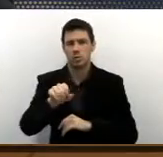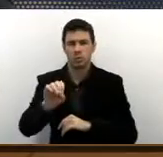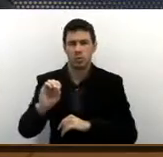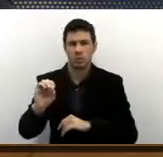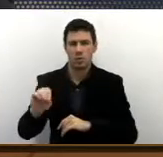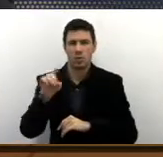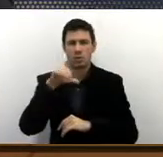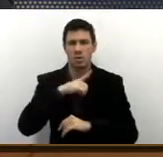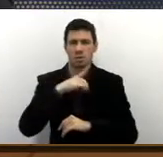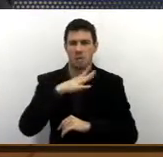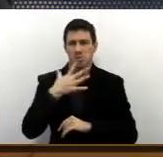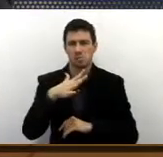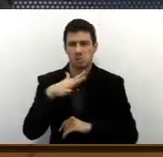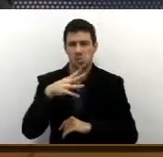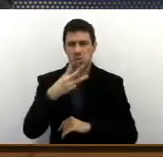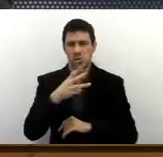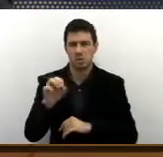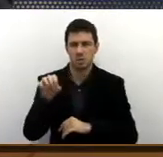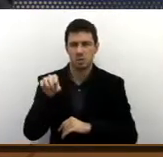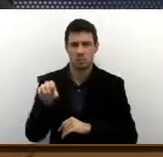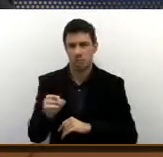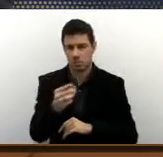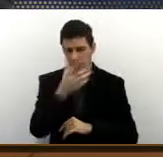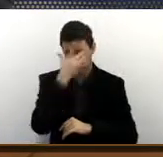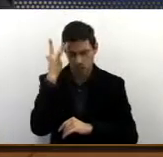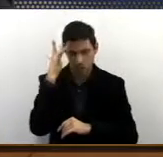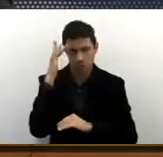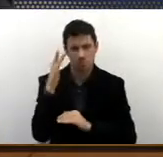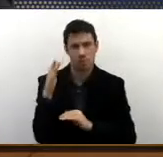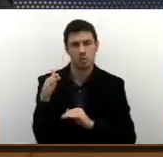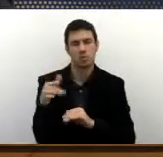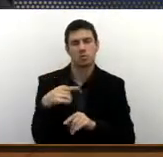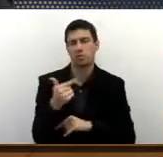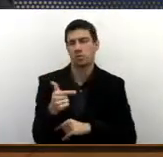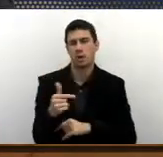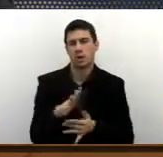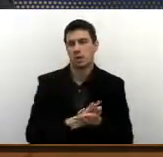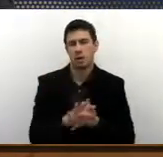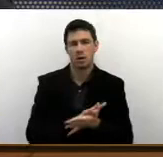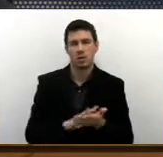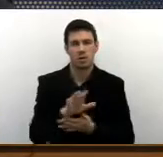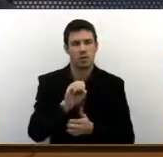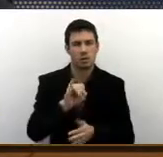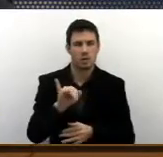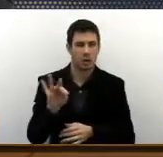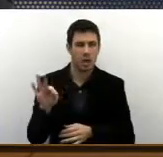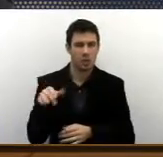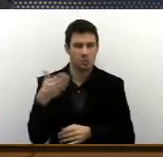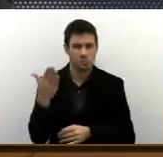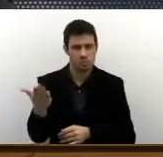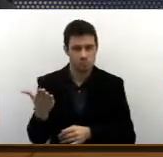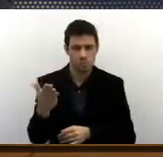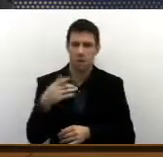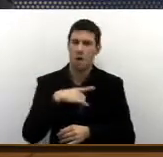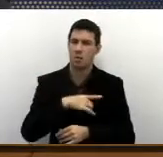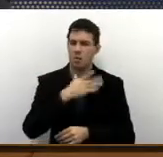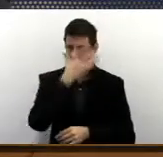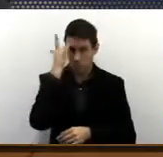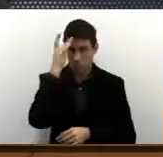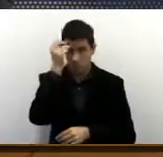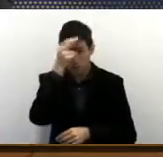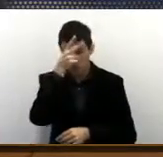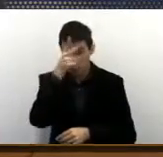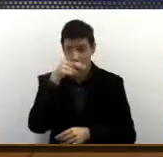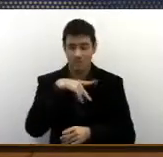300 mil habitantes, o bairro do São João, não possui o Siete lá, foi uma área que o prefeito detectou e